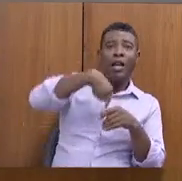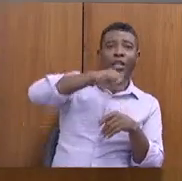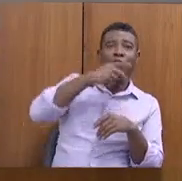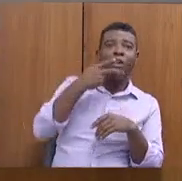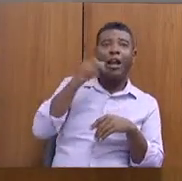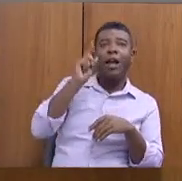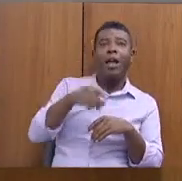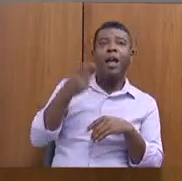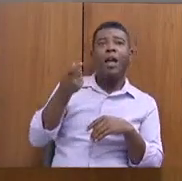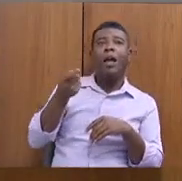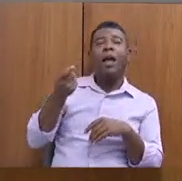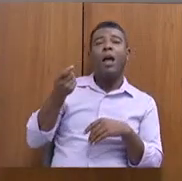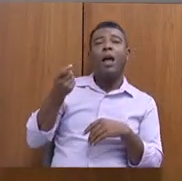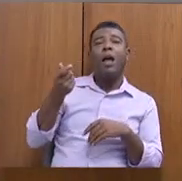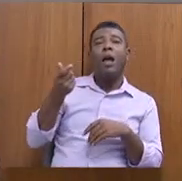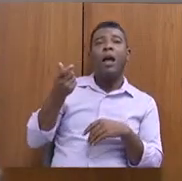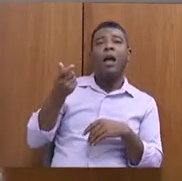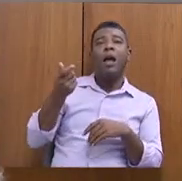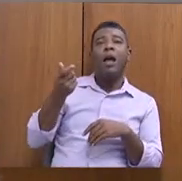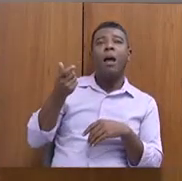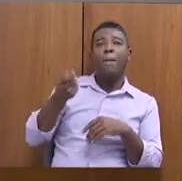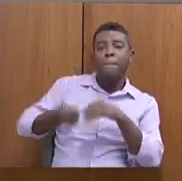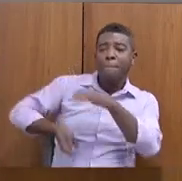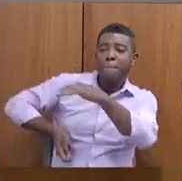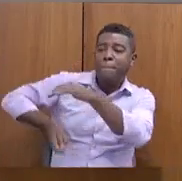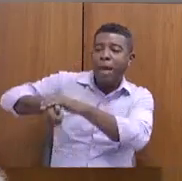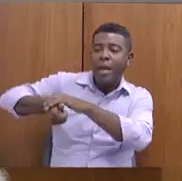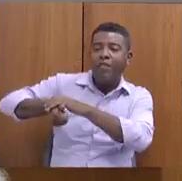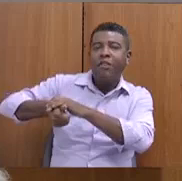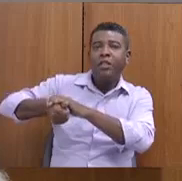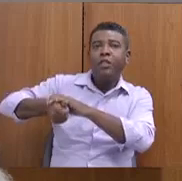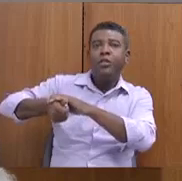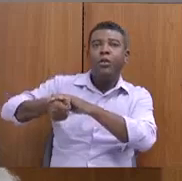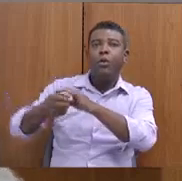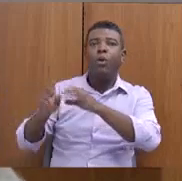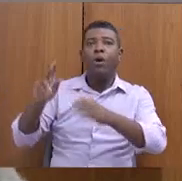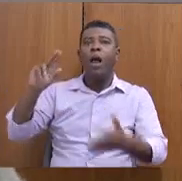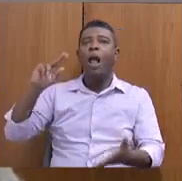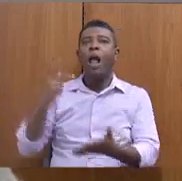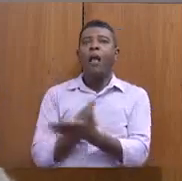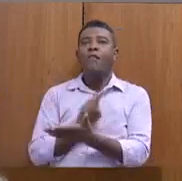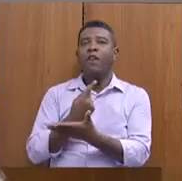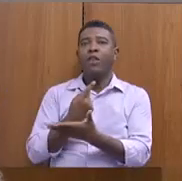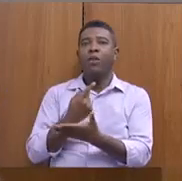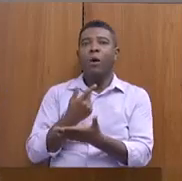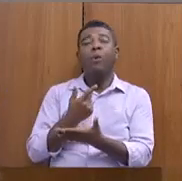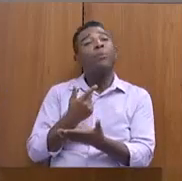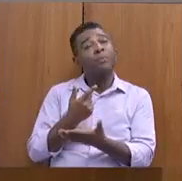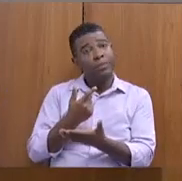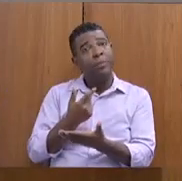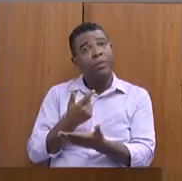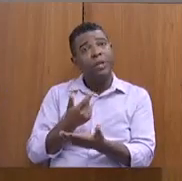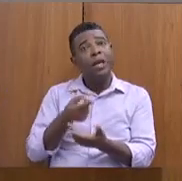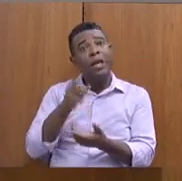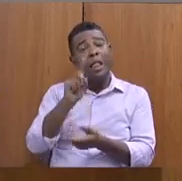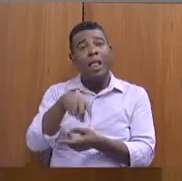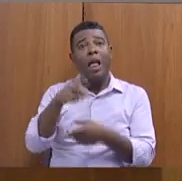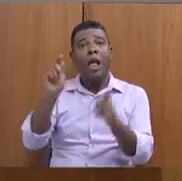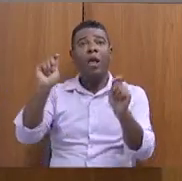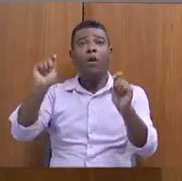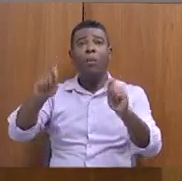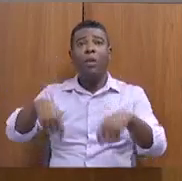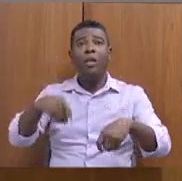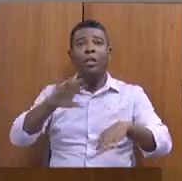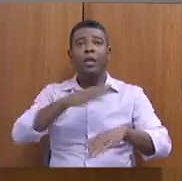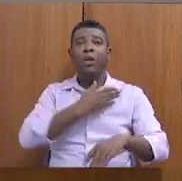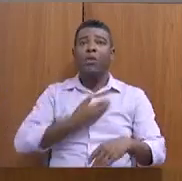questões. e quanto à questão de regularização fundiária de indígenas e quilombolas são de competência do governo federal. Nós não